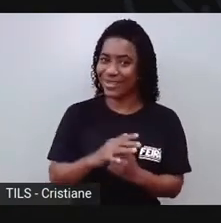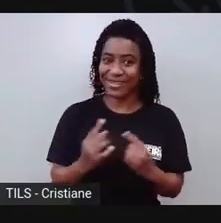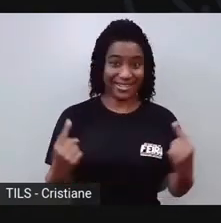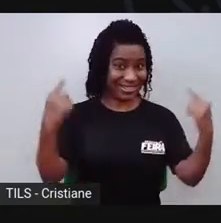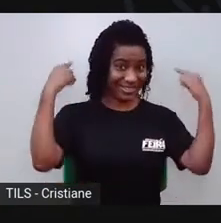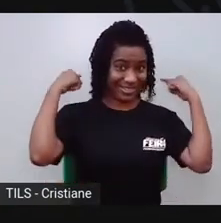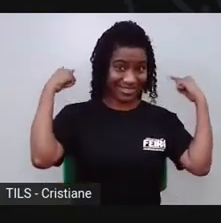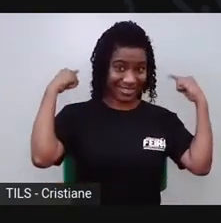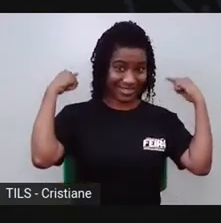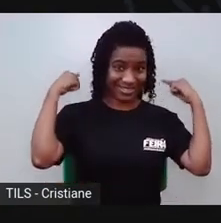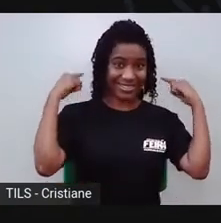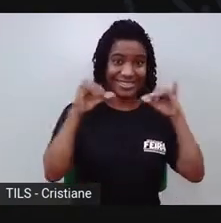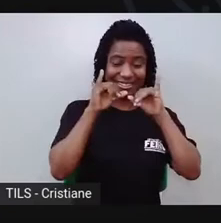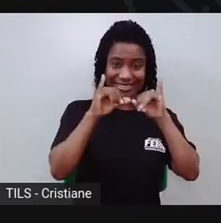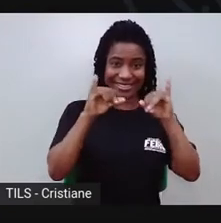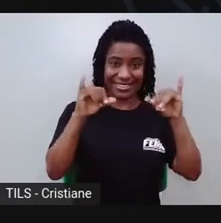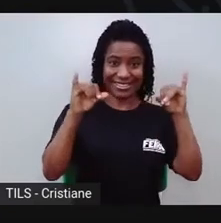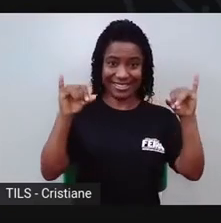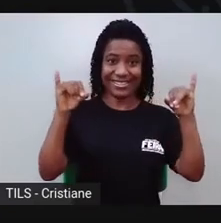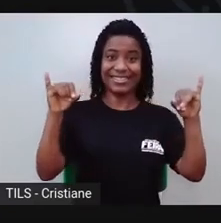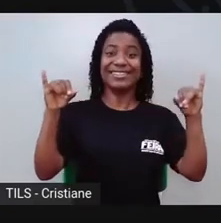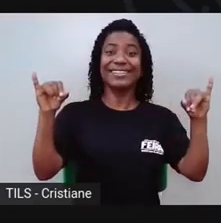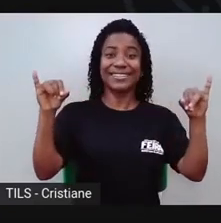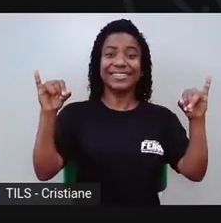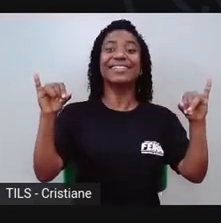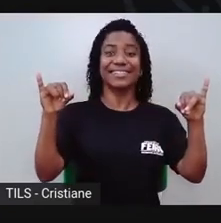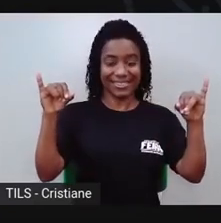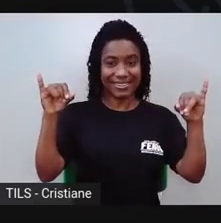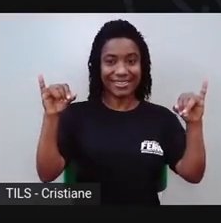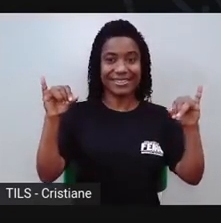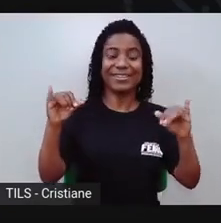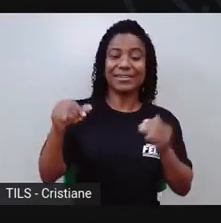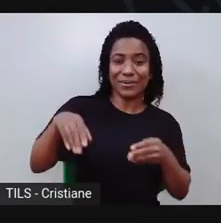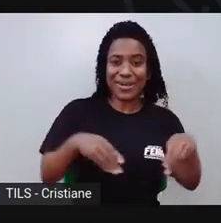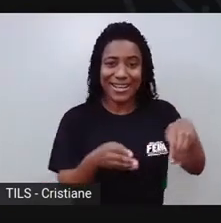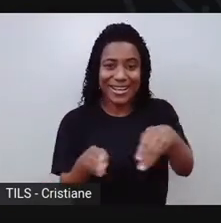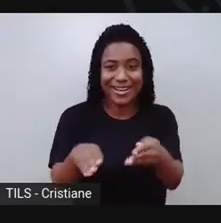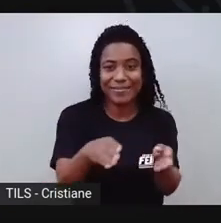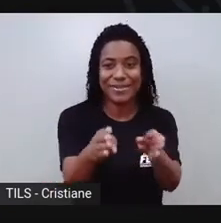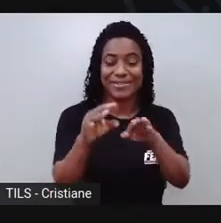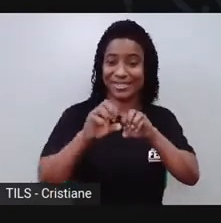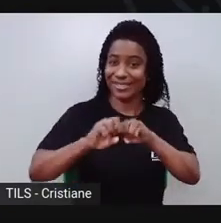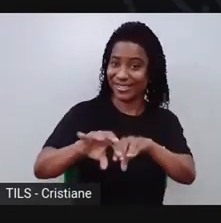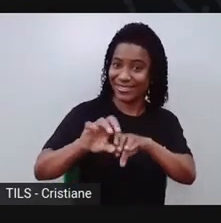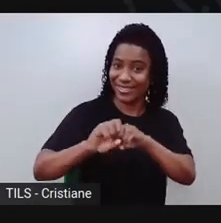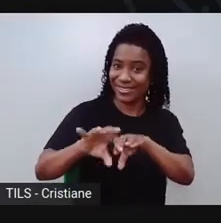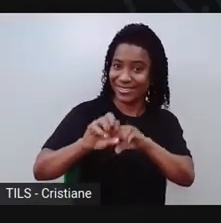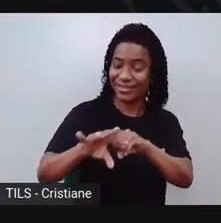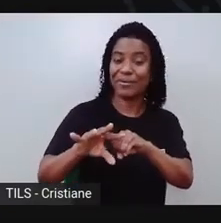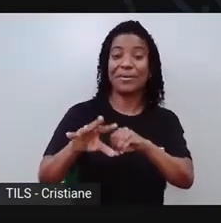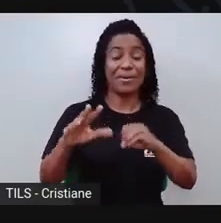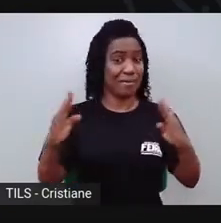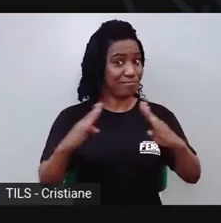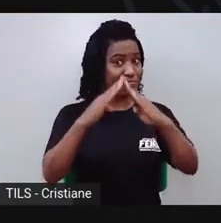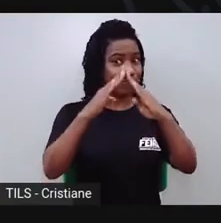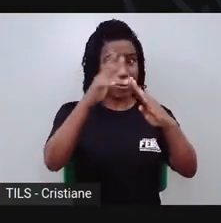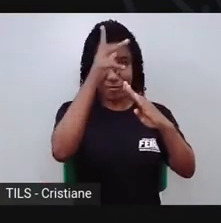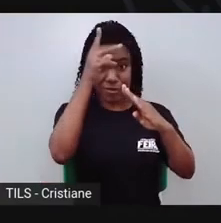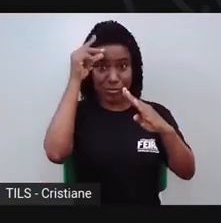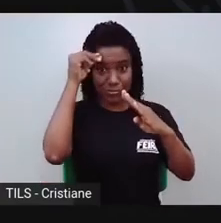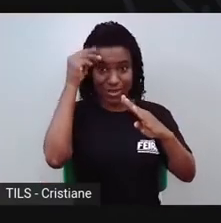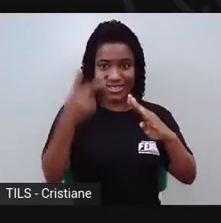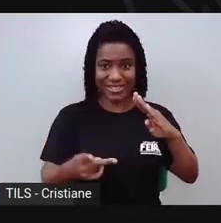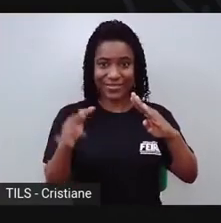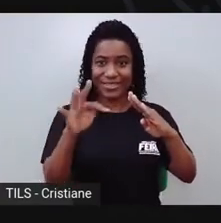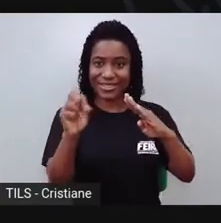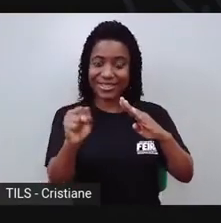mim tem um cartaz, né, com escrito Caminhos da Educação, Prefeitura de Feira de Santana